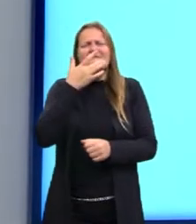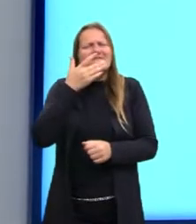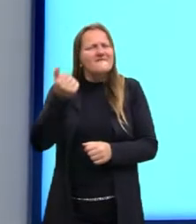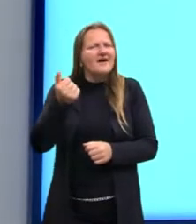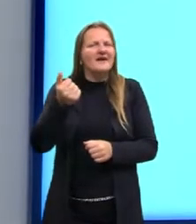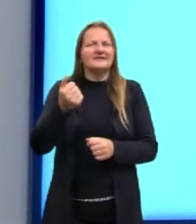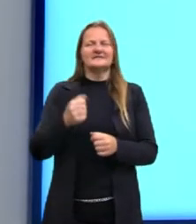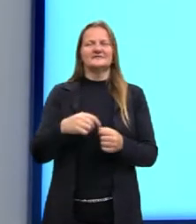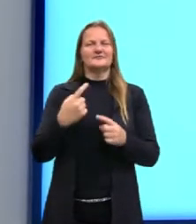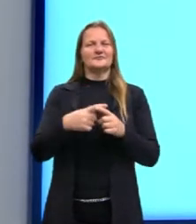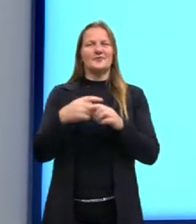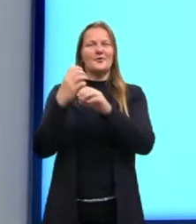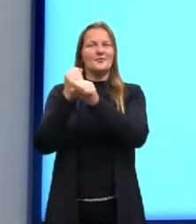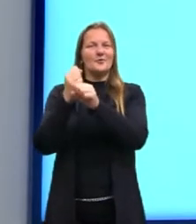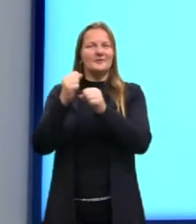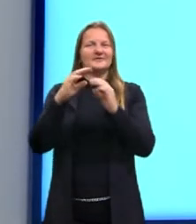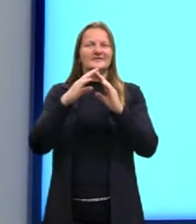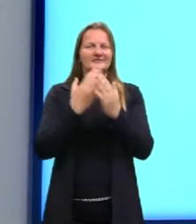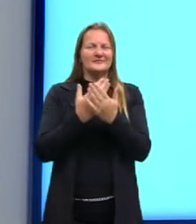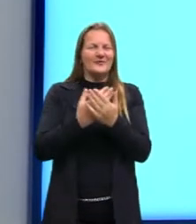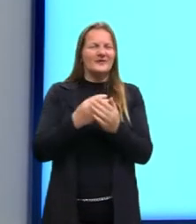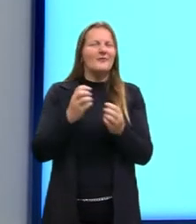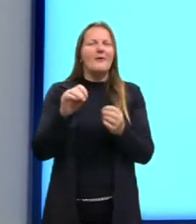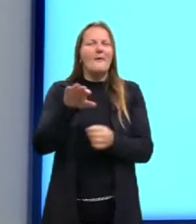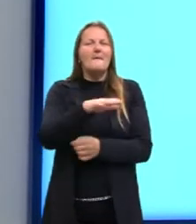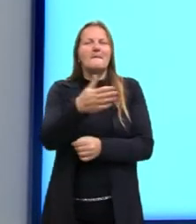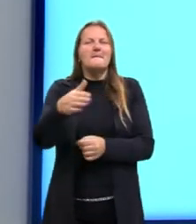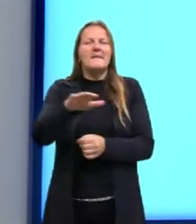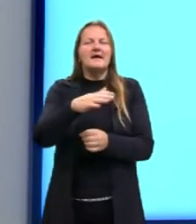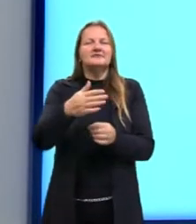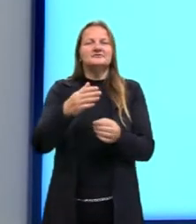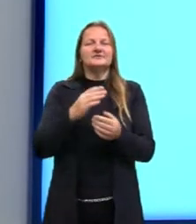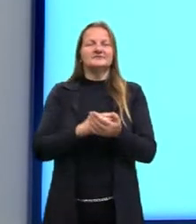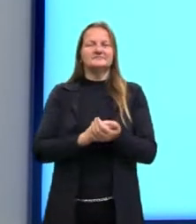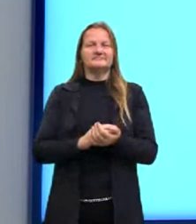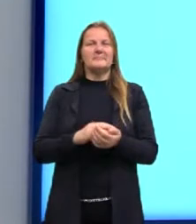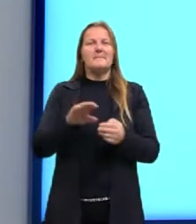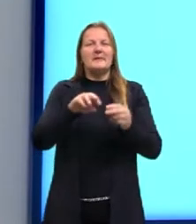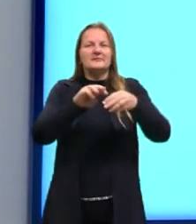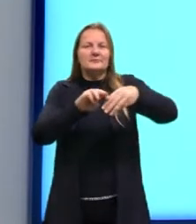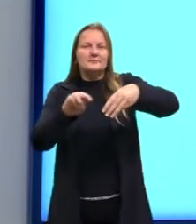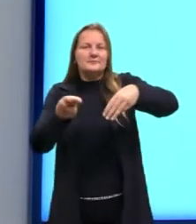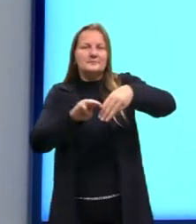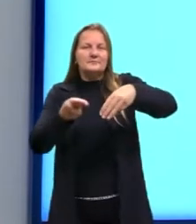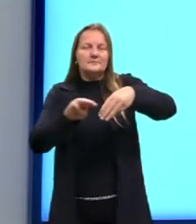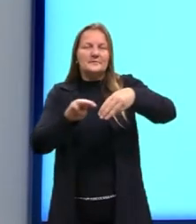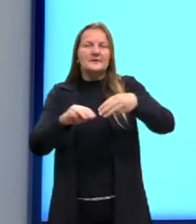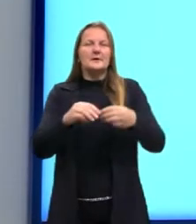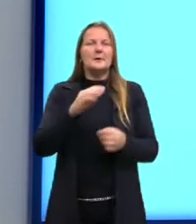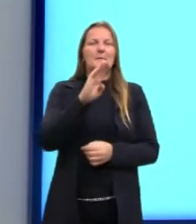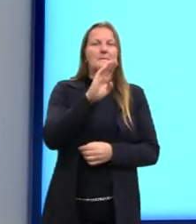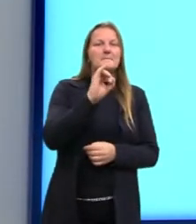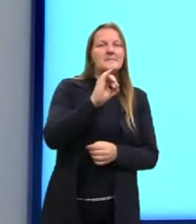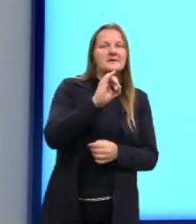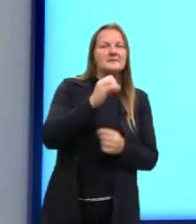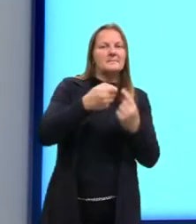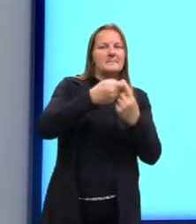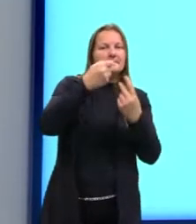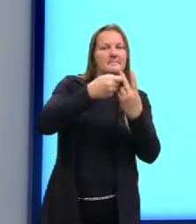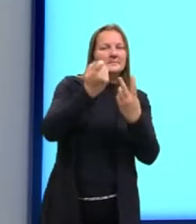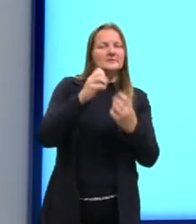com as notas na escola, né, qual é a média que eu vou ficar no trimestre, no bimestre ou a média